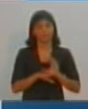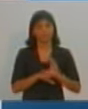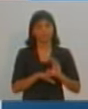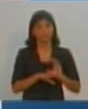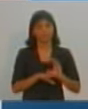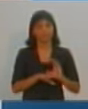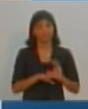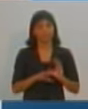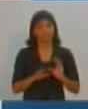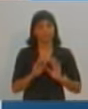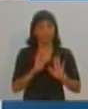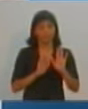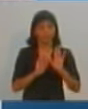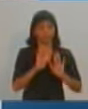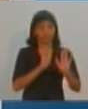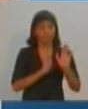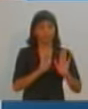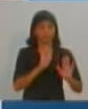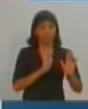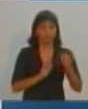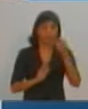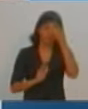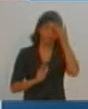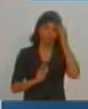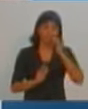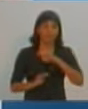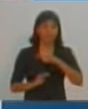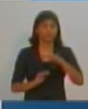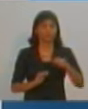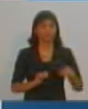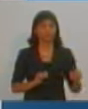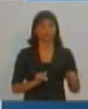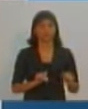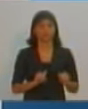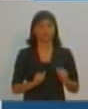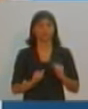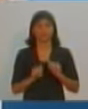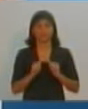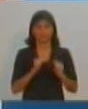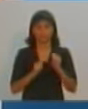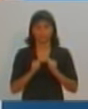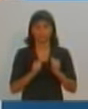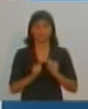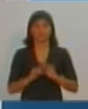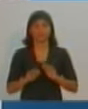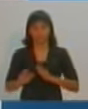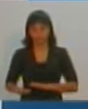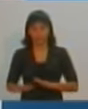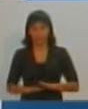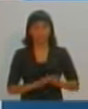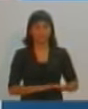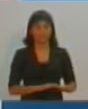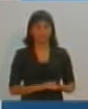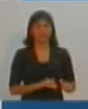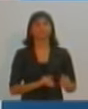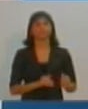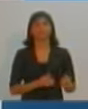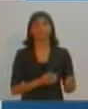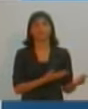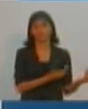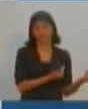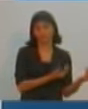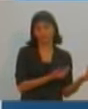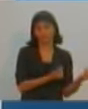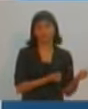proteger a população lutando contra a violência que a população idosa, as crianças e as mulheres sofrem.